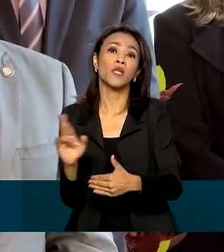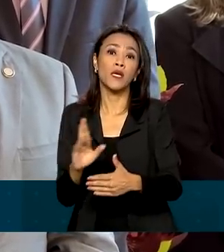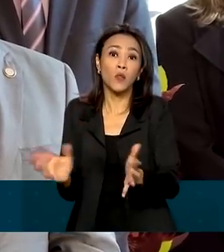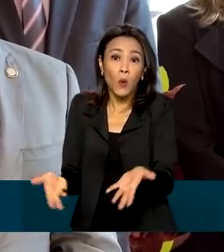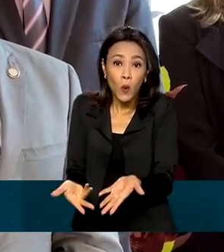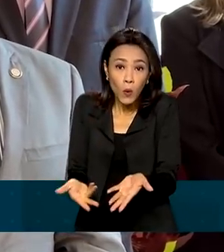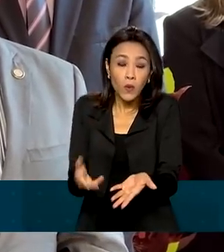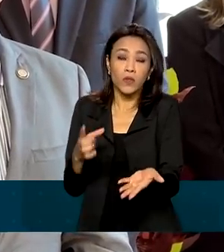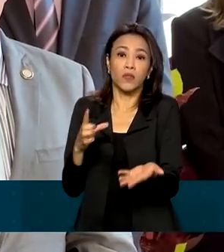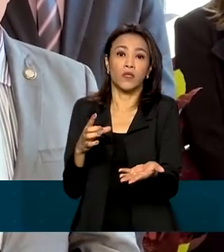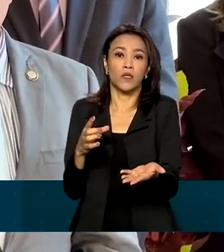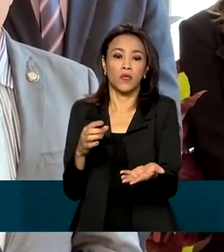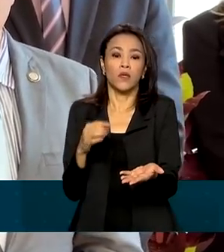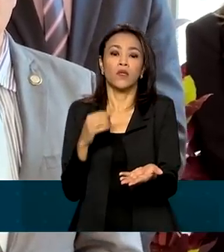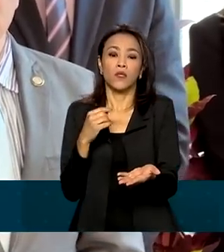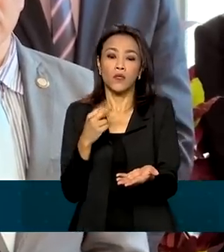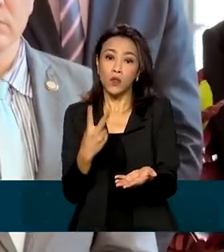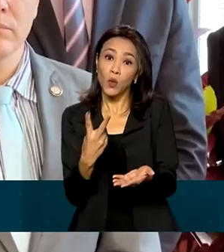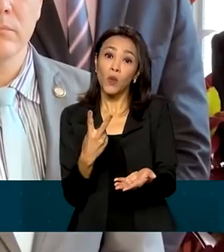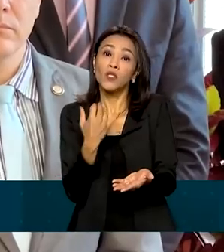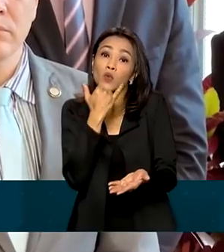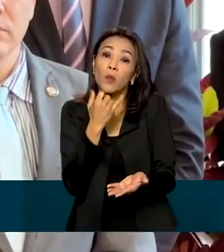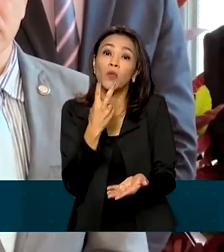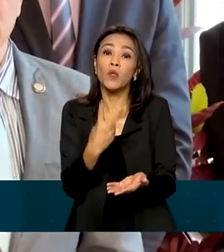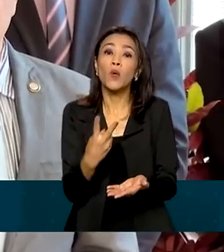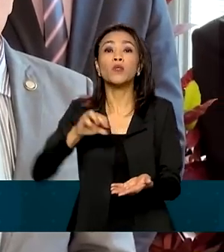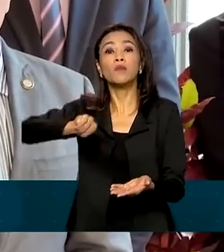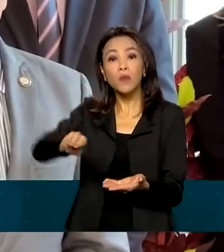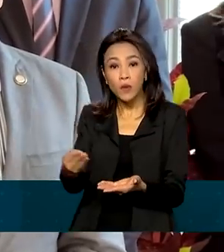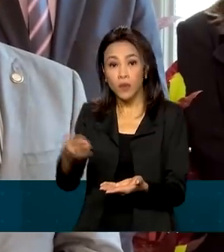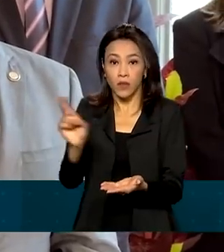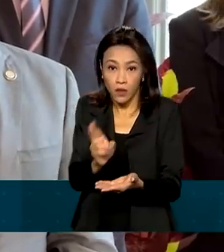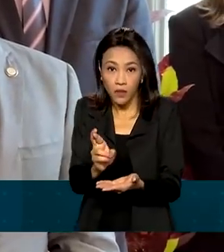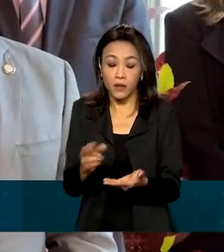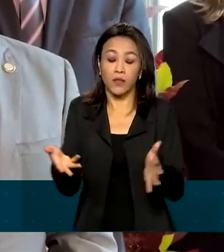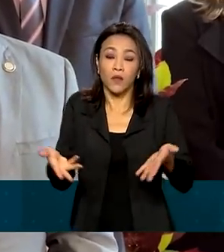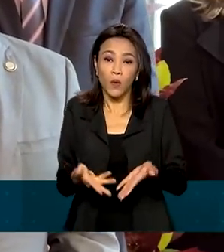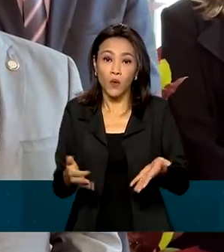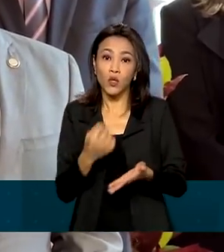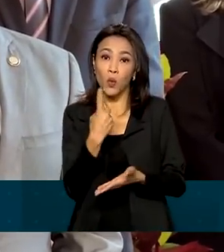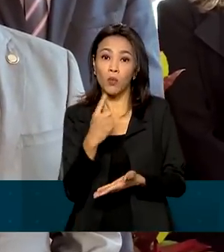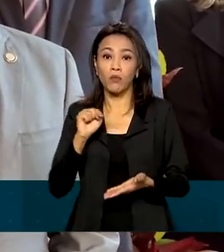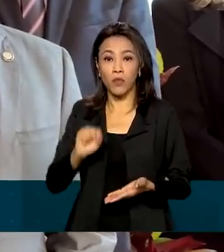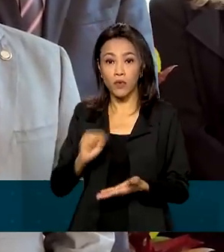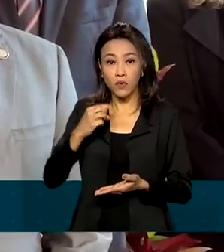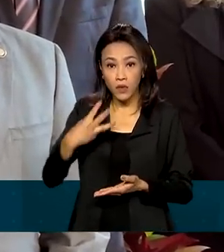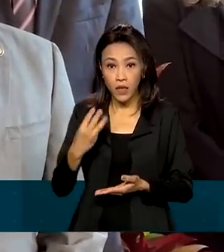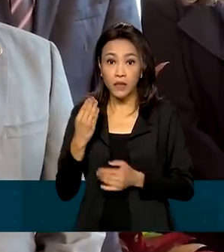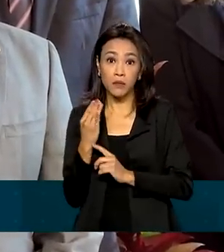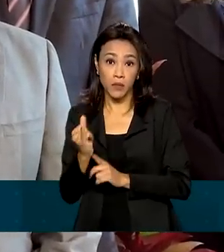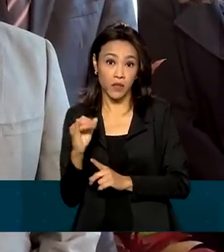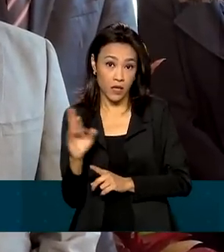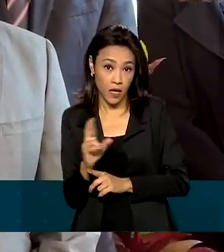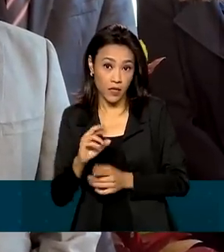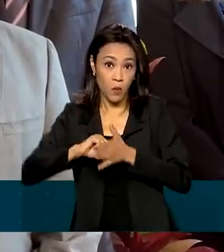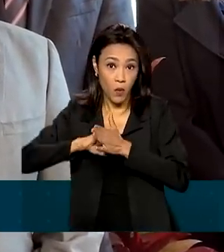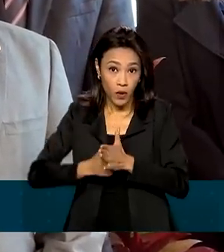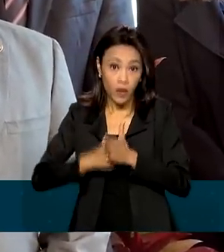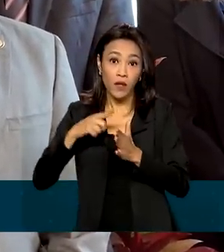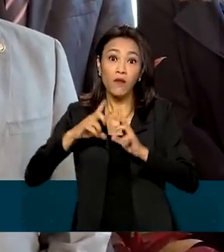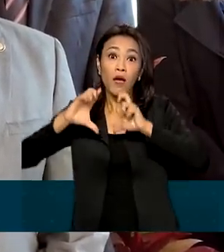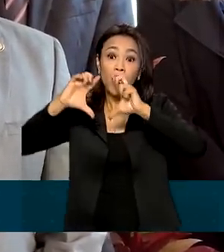Hoje nós estamos... 2 bilhões de reais, perdão. Hoje nós estamos com um bloqueio de 1,3 bilhão de reais. Ou seja, houve uma